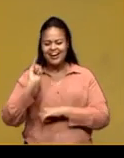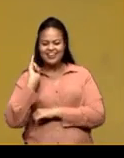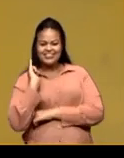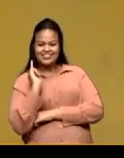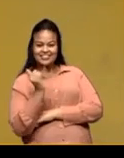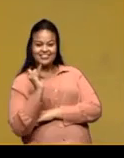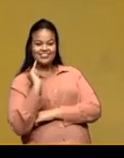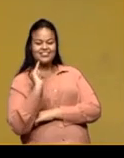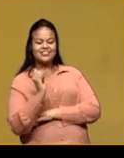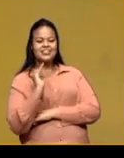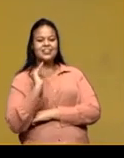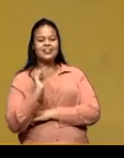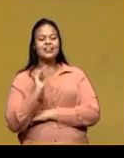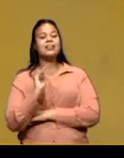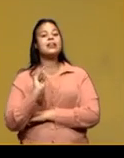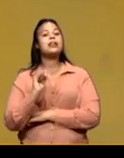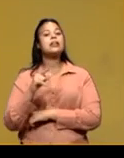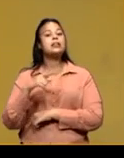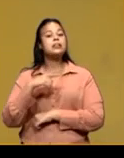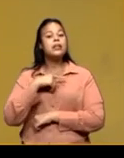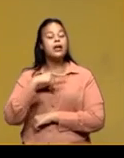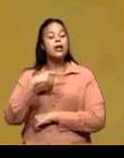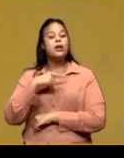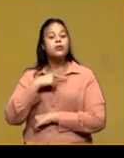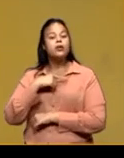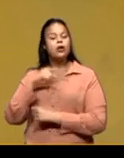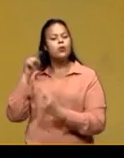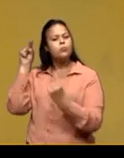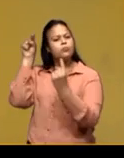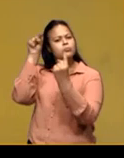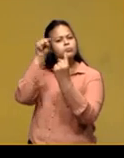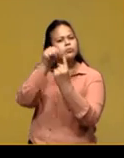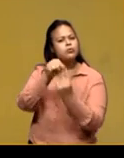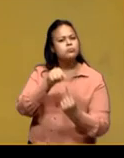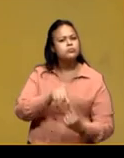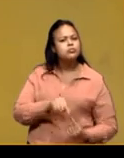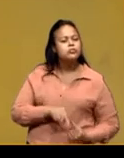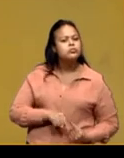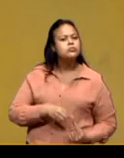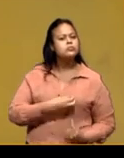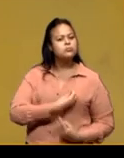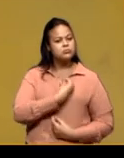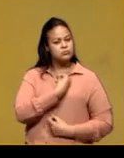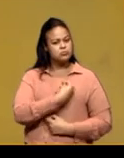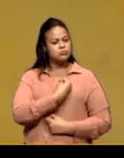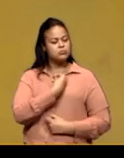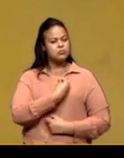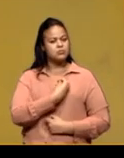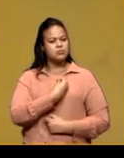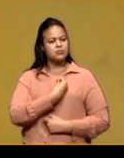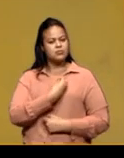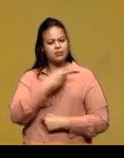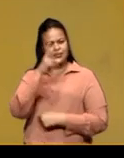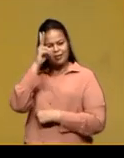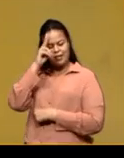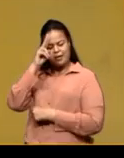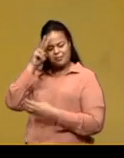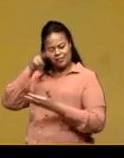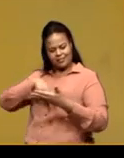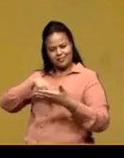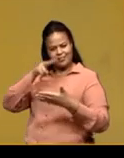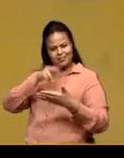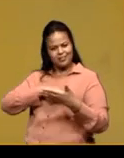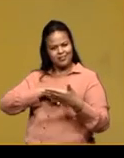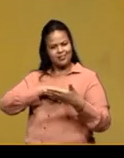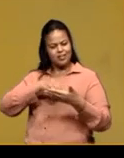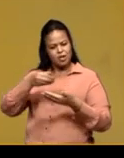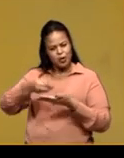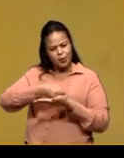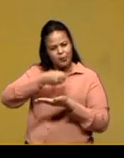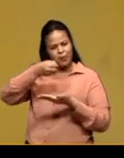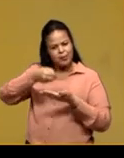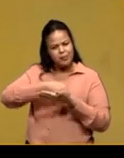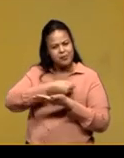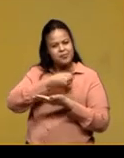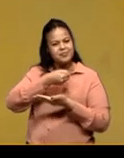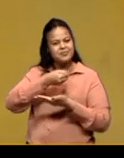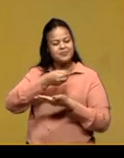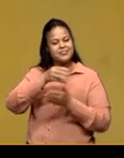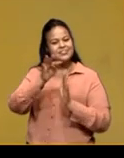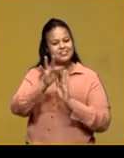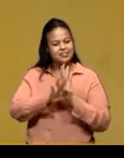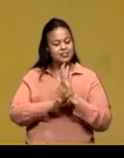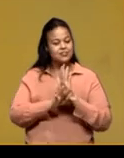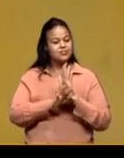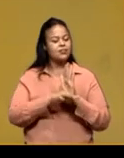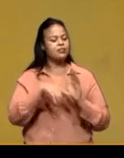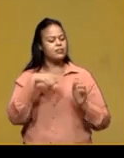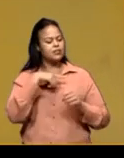uma lição de vida. O que nós acabamos de ver nessa crônica do Bruno Palma. Nós temos essas ações aí